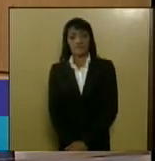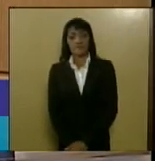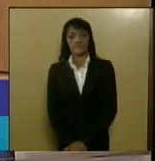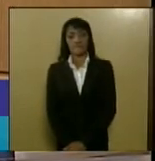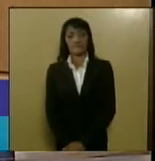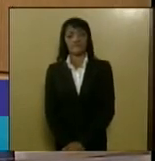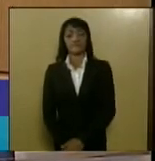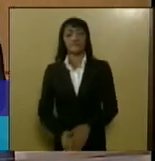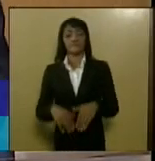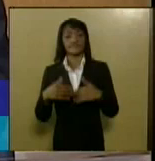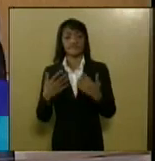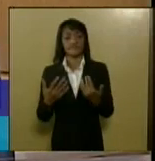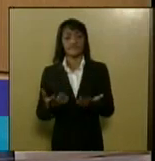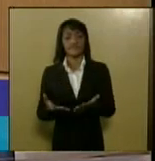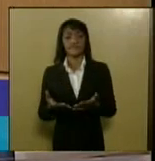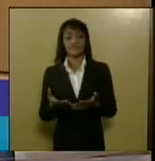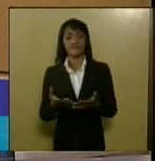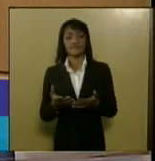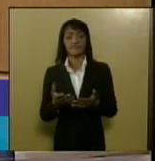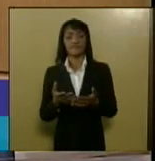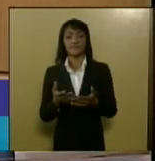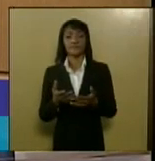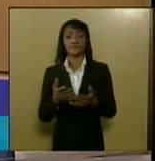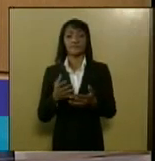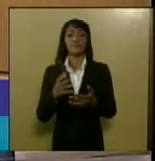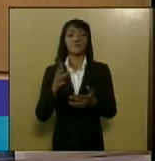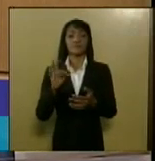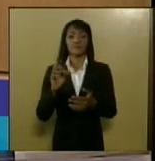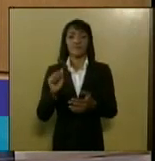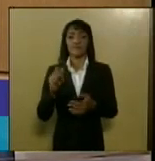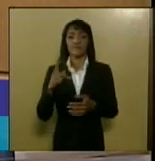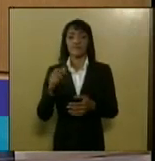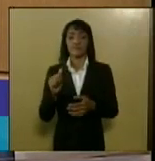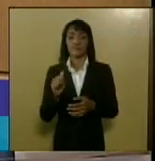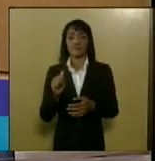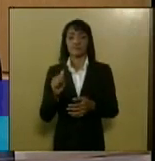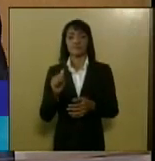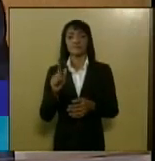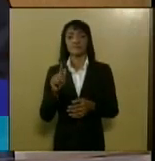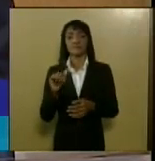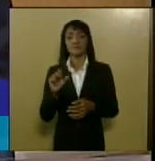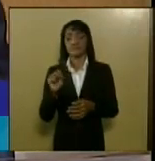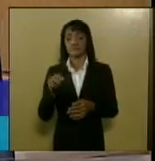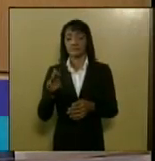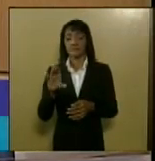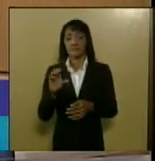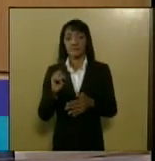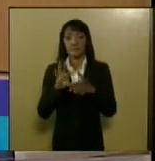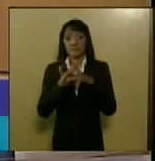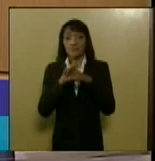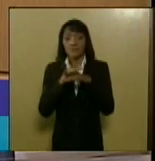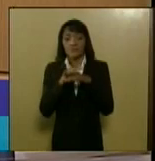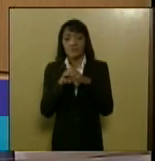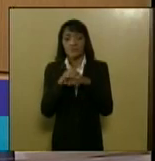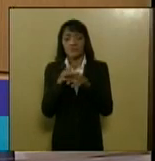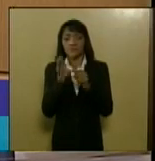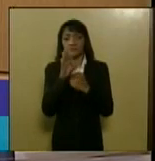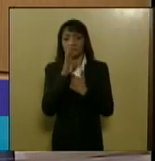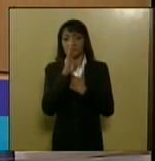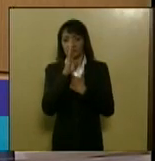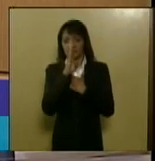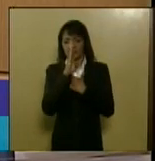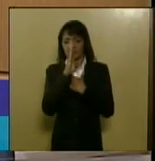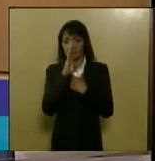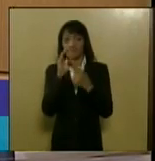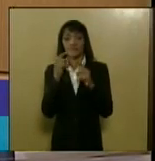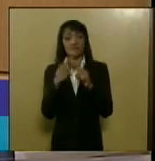então é dito que o tabagismo é uma epidemia silenciosa por que esse termo aí por que